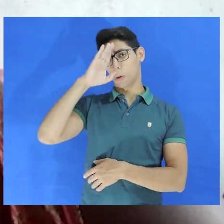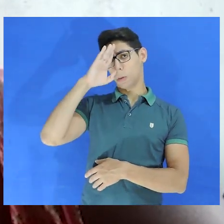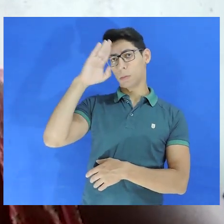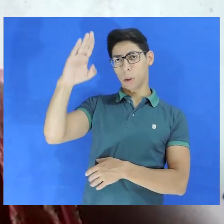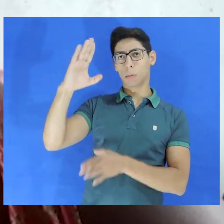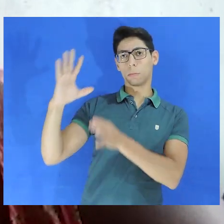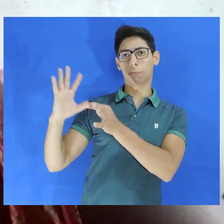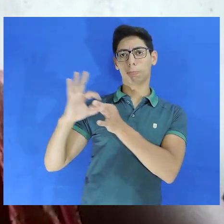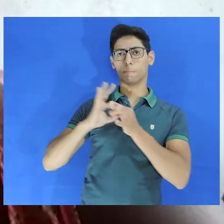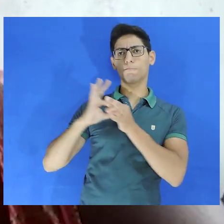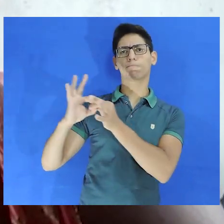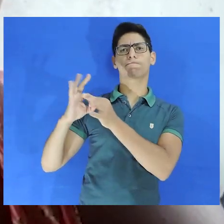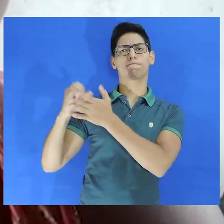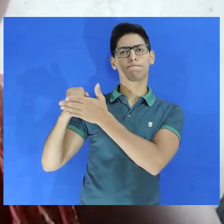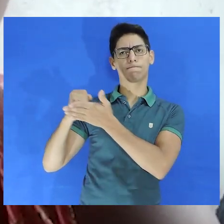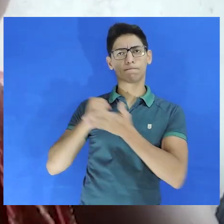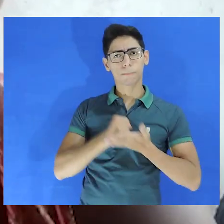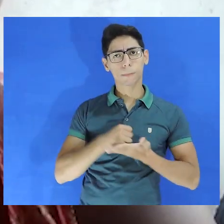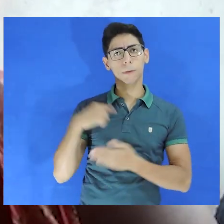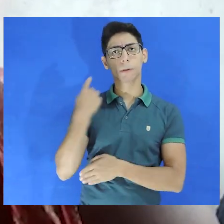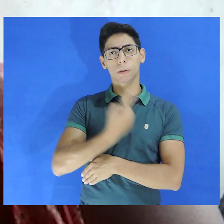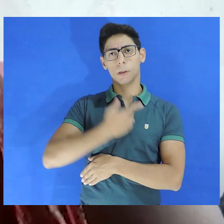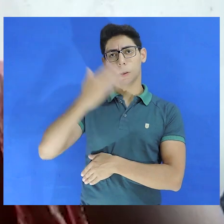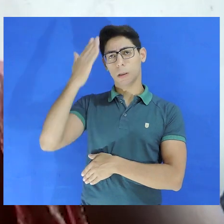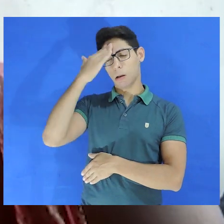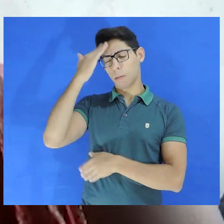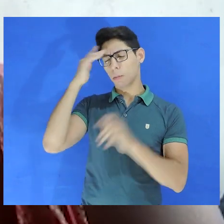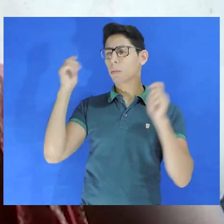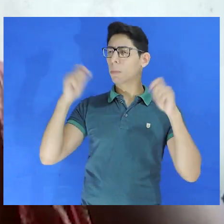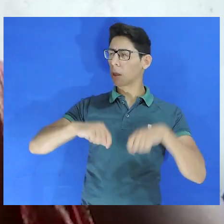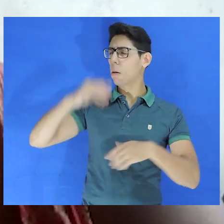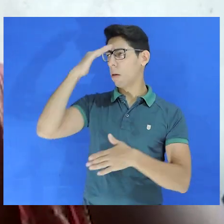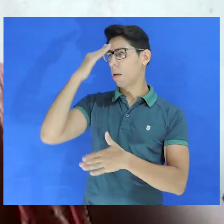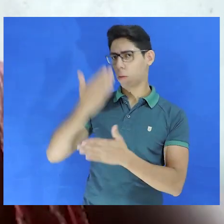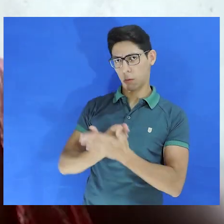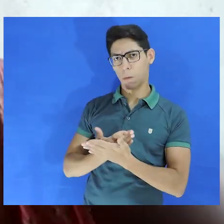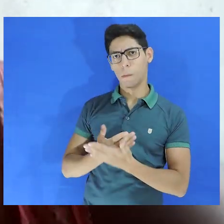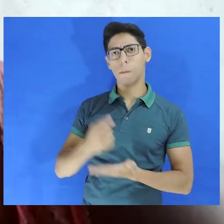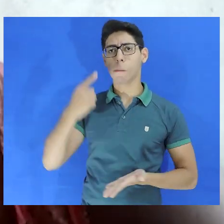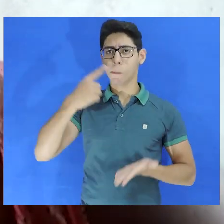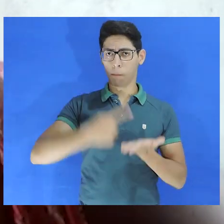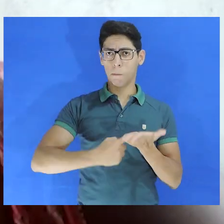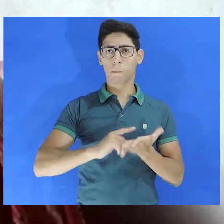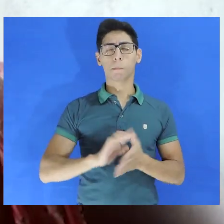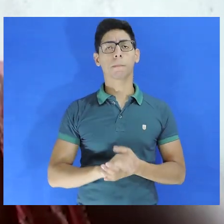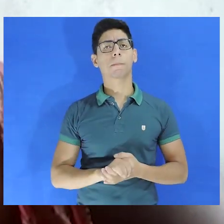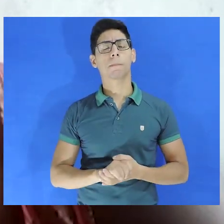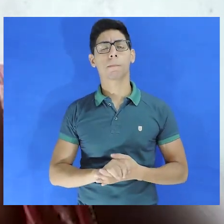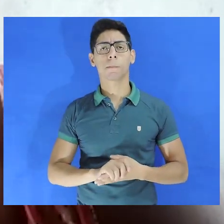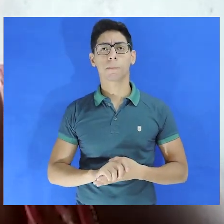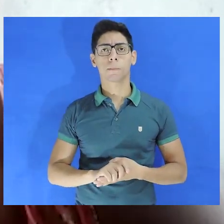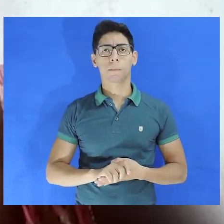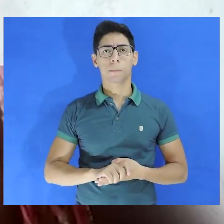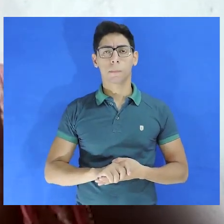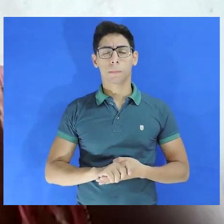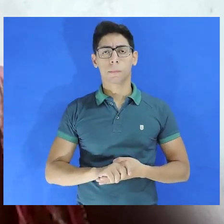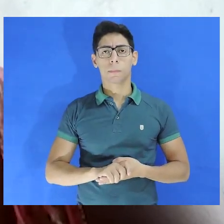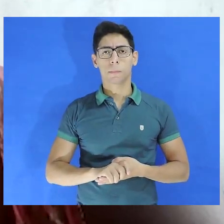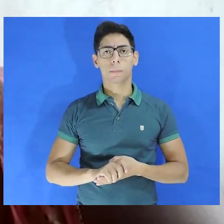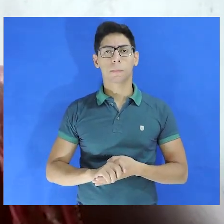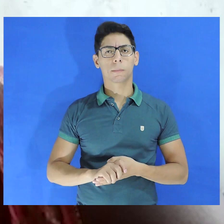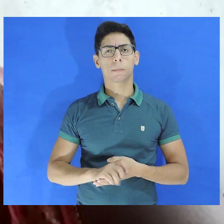principal ali. A gente pode chamar de aliado, a gente sabe que pode contar. E para a Agenda Nacional pelo